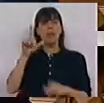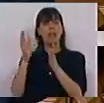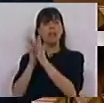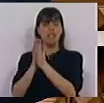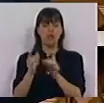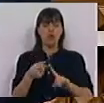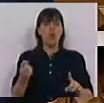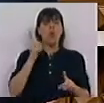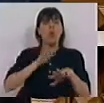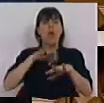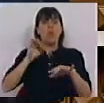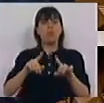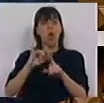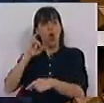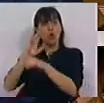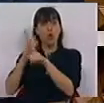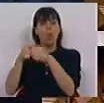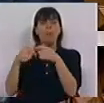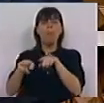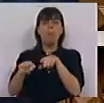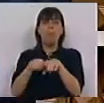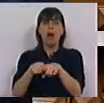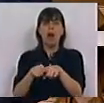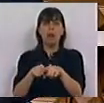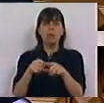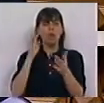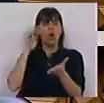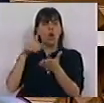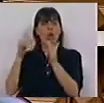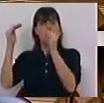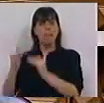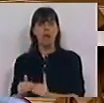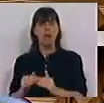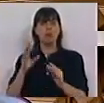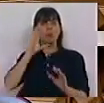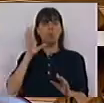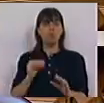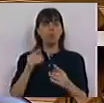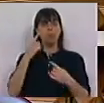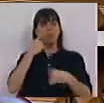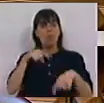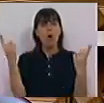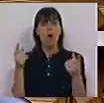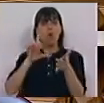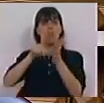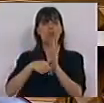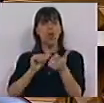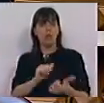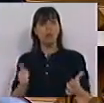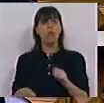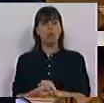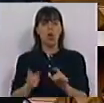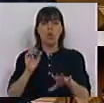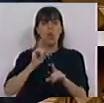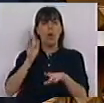e não é pelo facto desse outro partido ter tido um mau resultado, não ter sabido protagonizar um projeto de mudança,